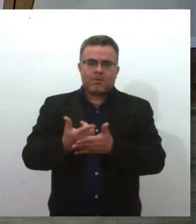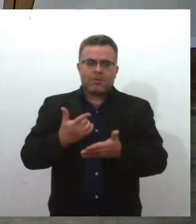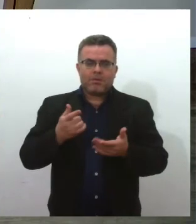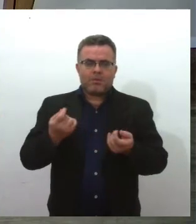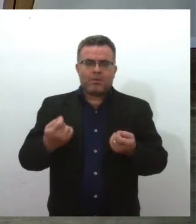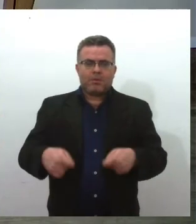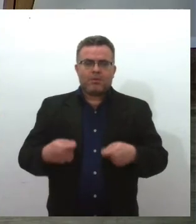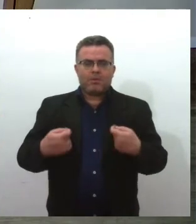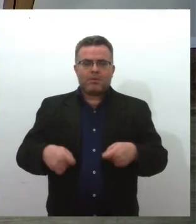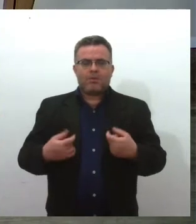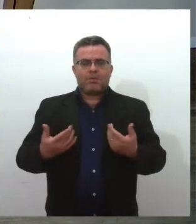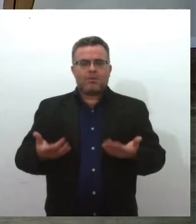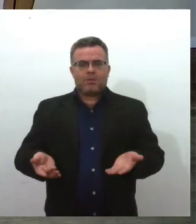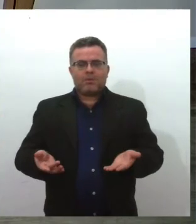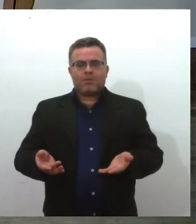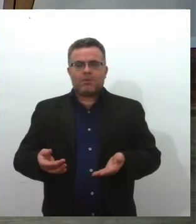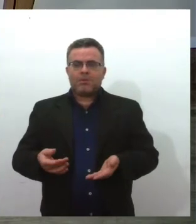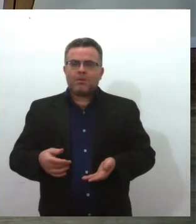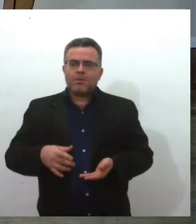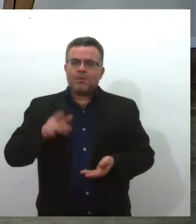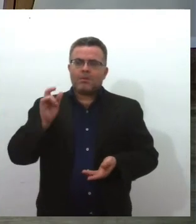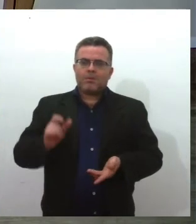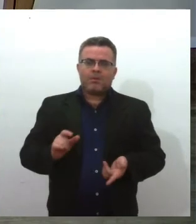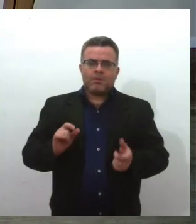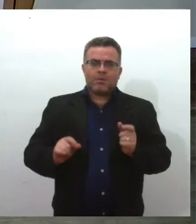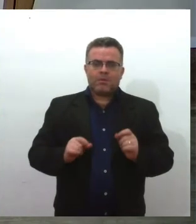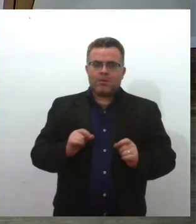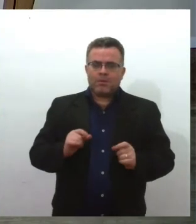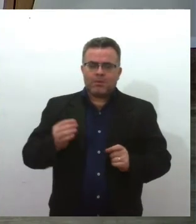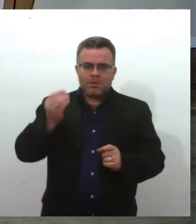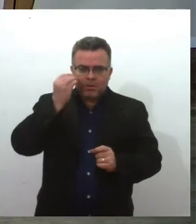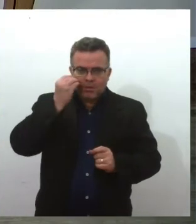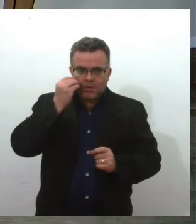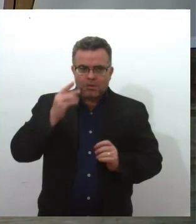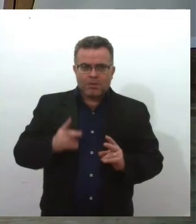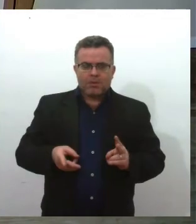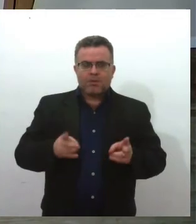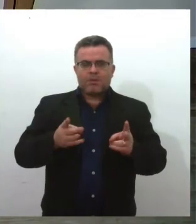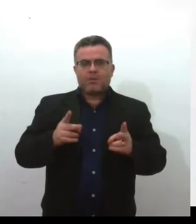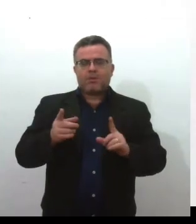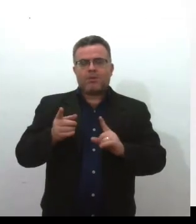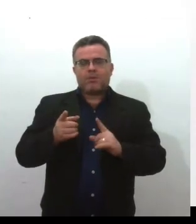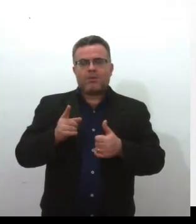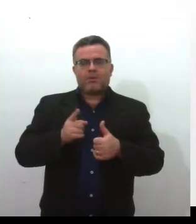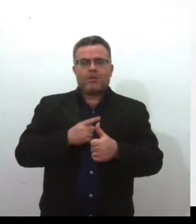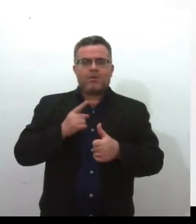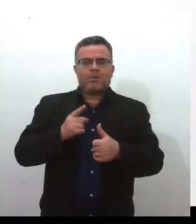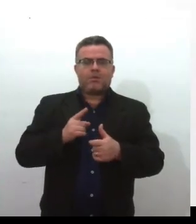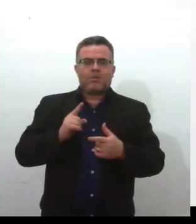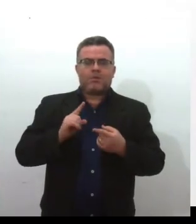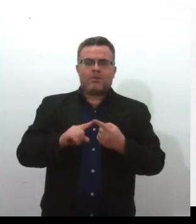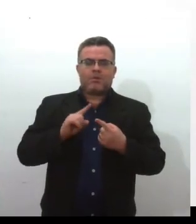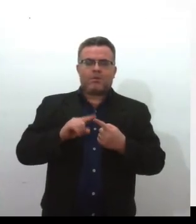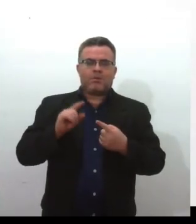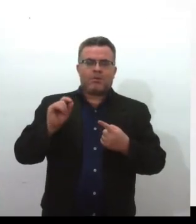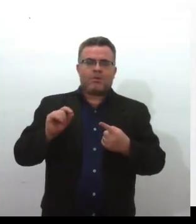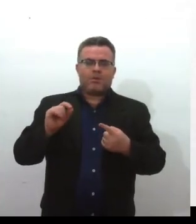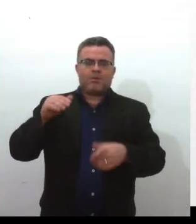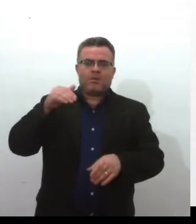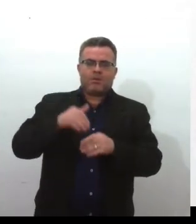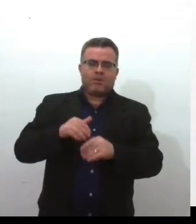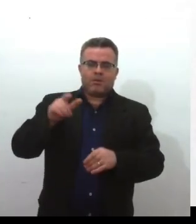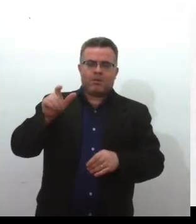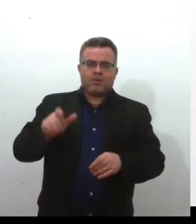Sim, é, a Antonieta ela teve dois mandatos, não é? O primeiro eleita, que geralmente também foi uma